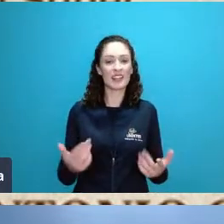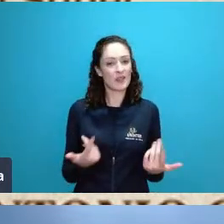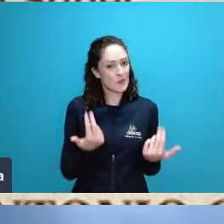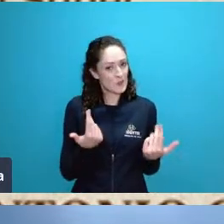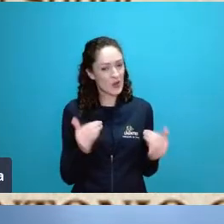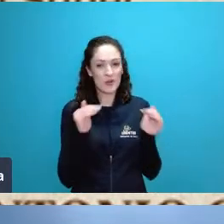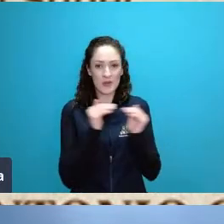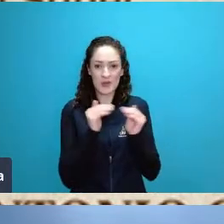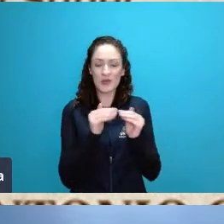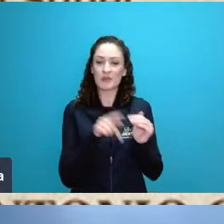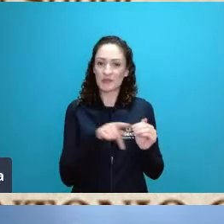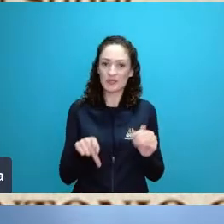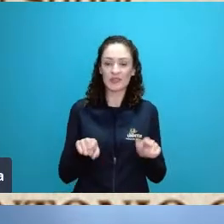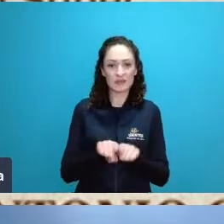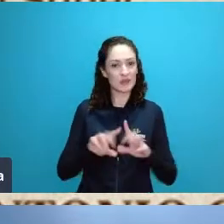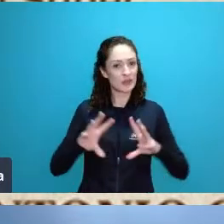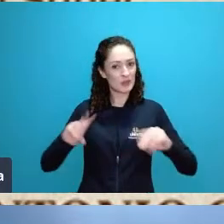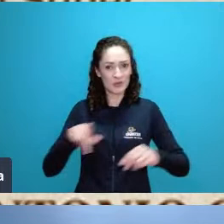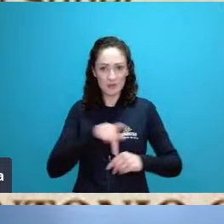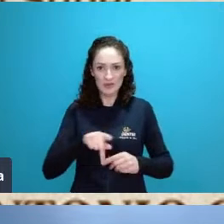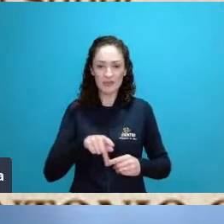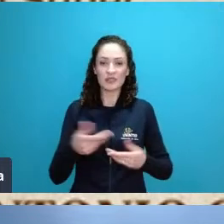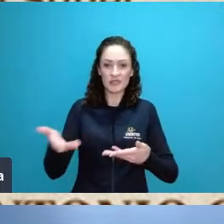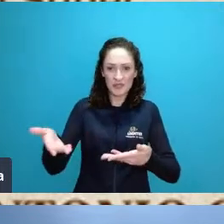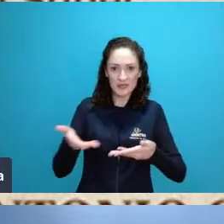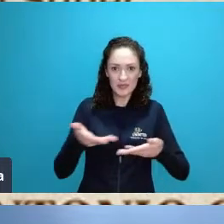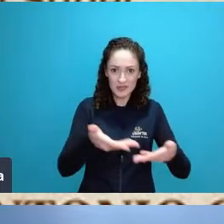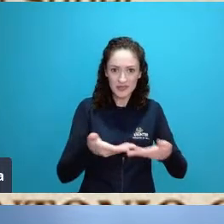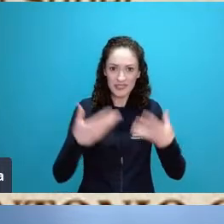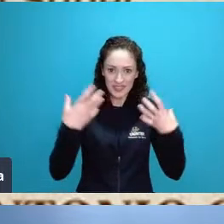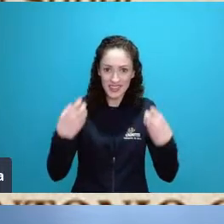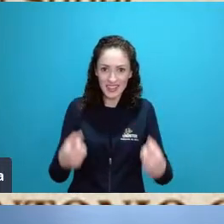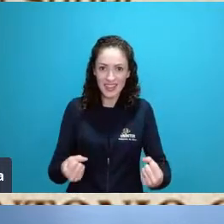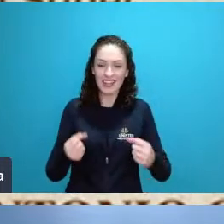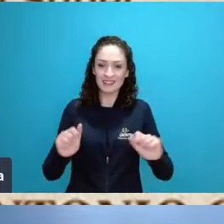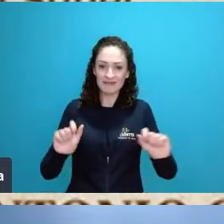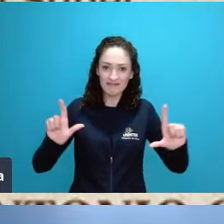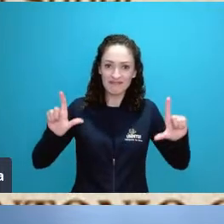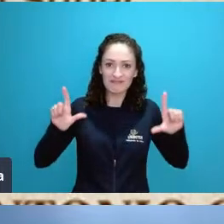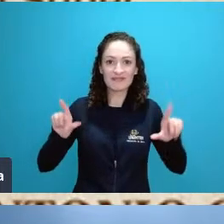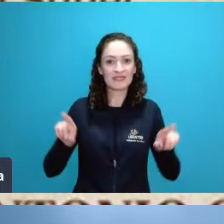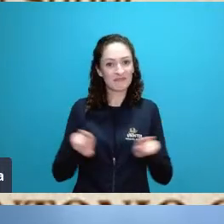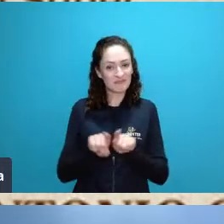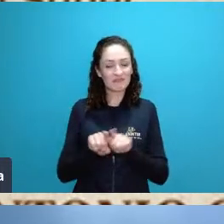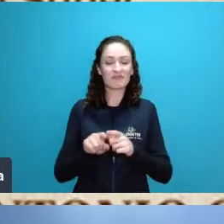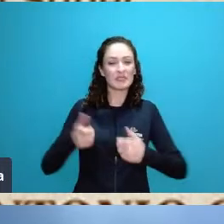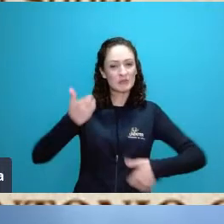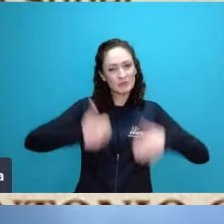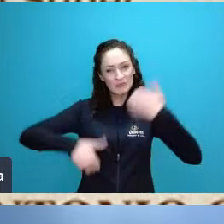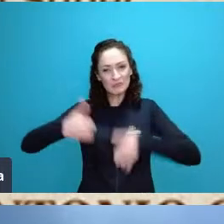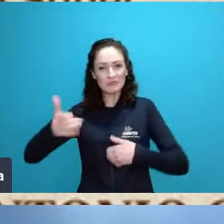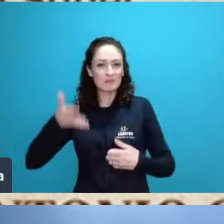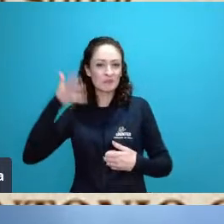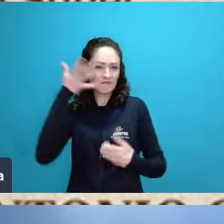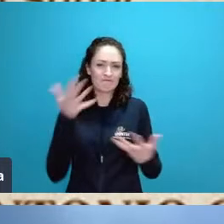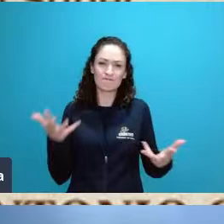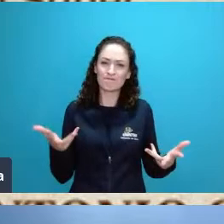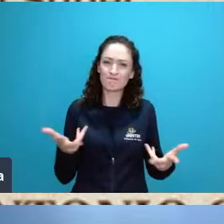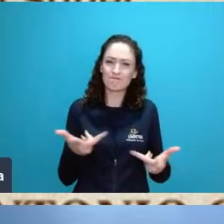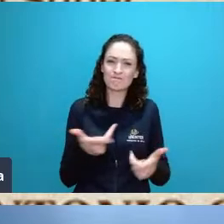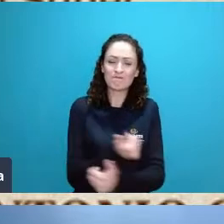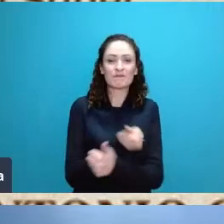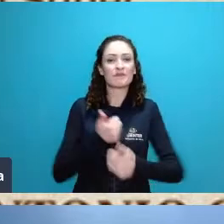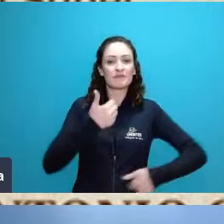que prontamente aceitaram o nosso convite e abrilhantaram nessa noite contribuindo